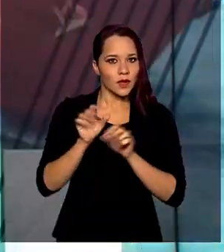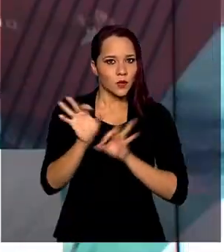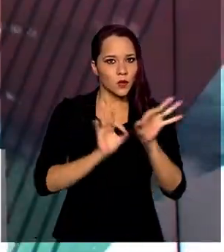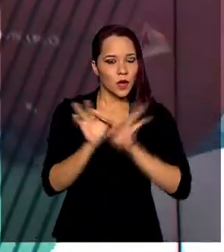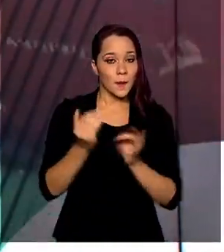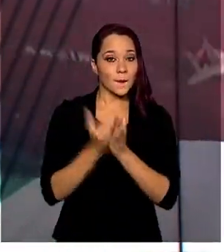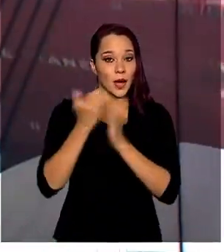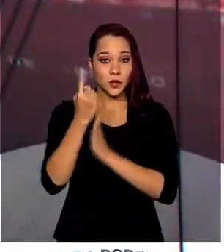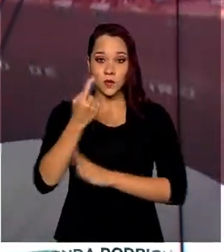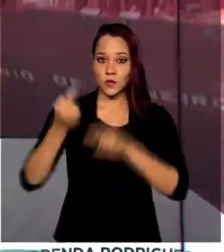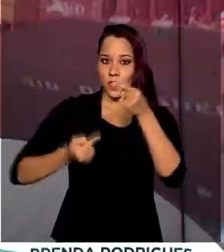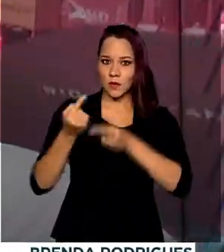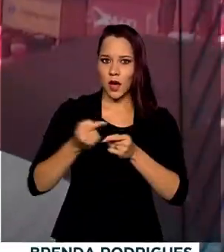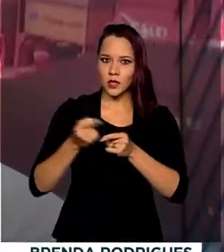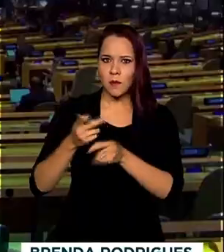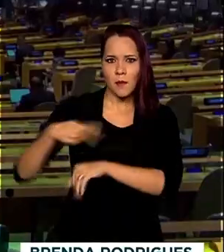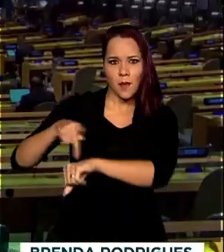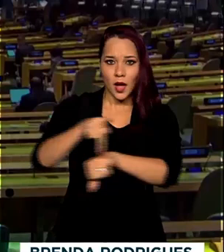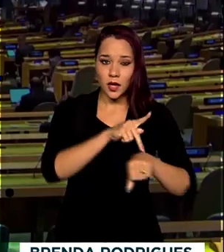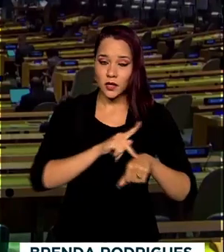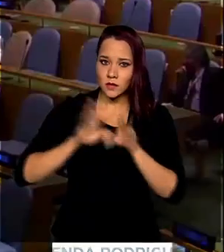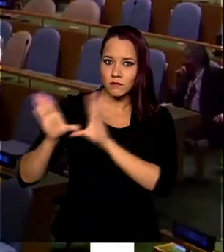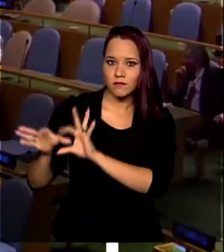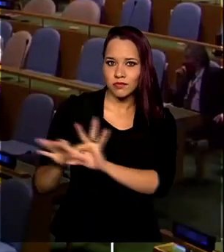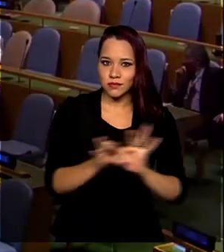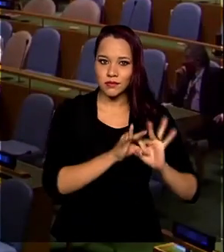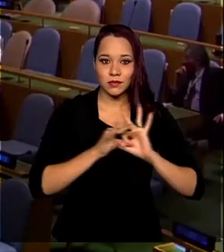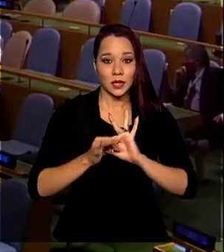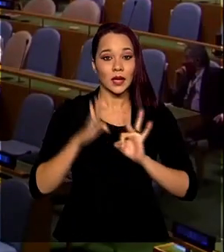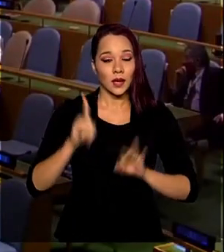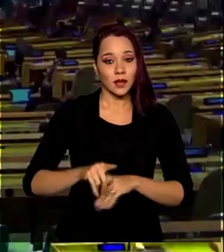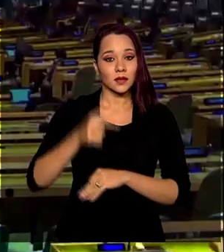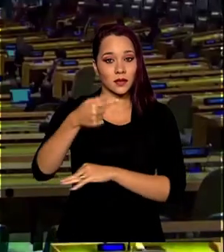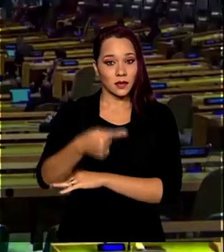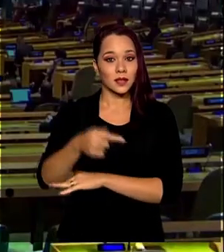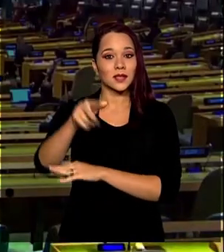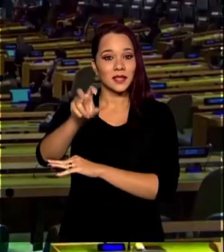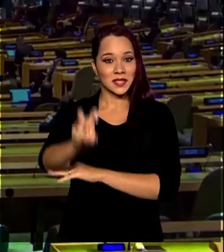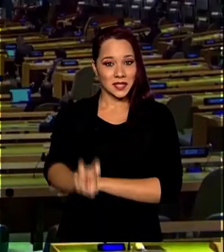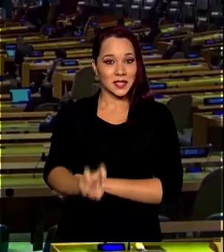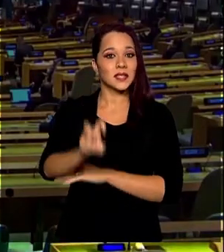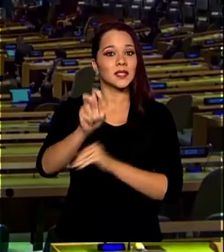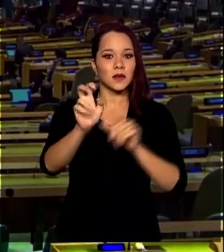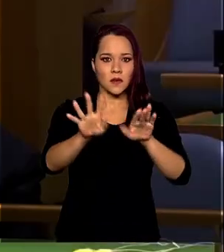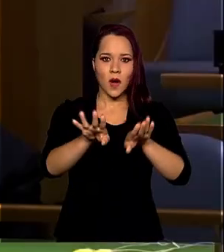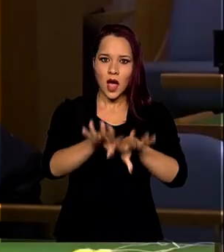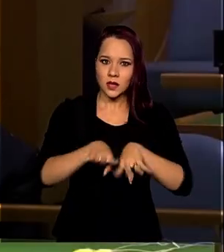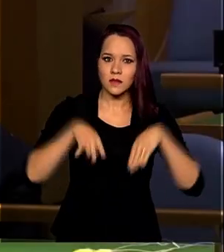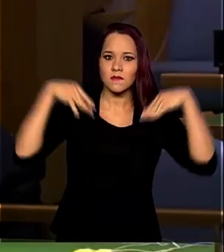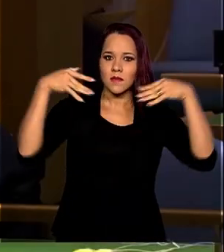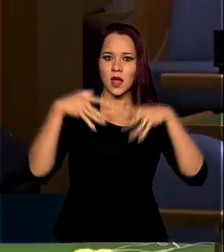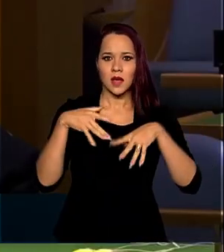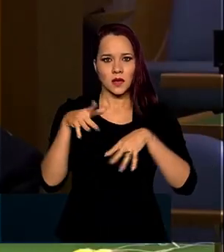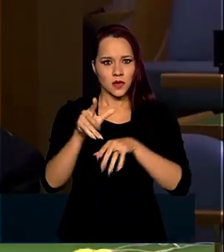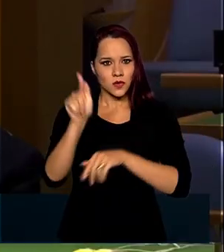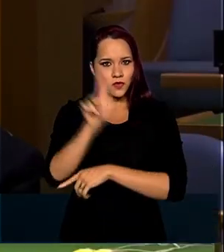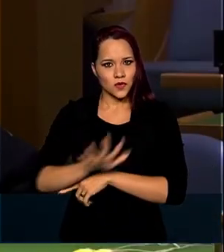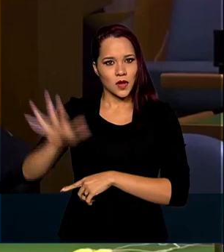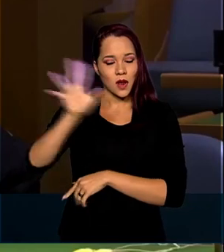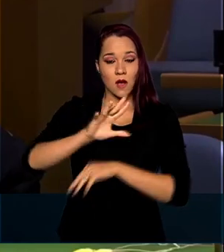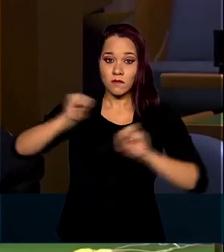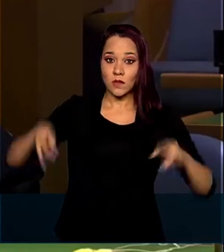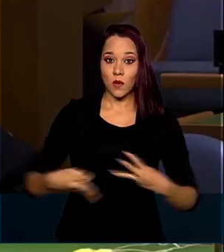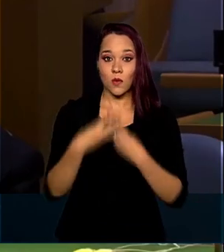um debate que reúne todos os países membros. É a 75ª sessão da Assembleia Geral da ONU